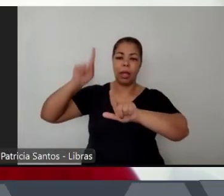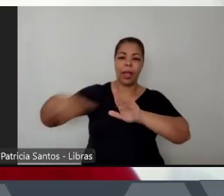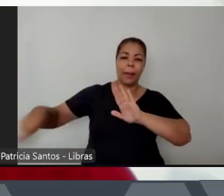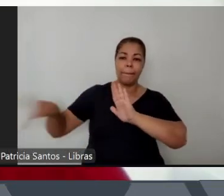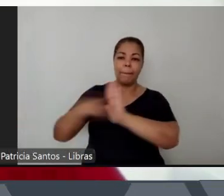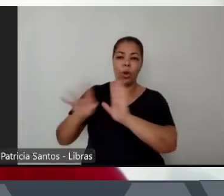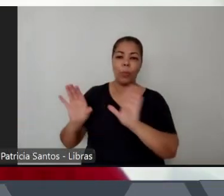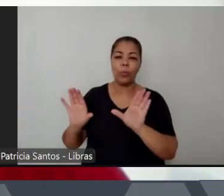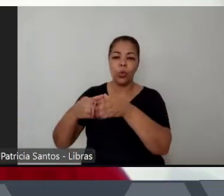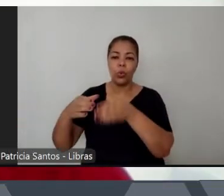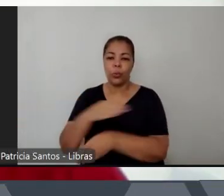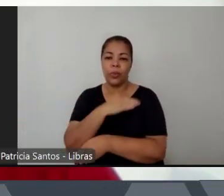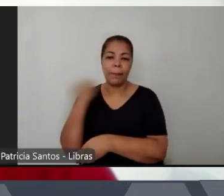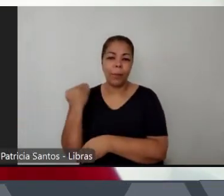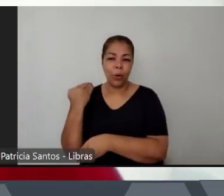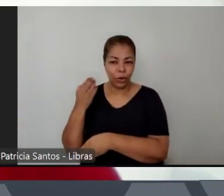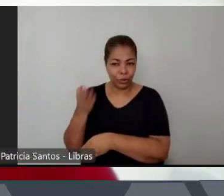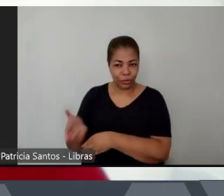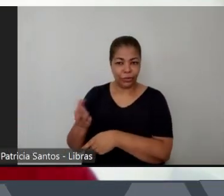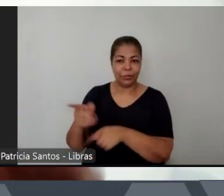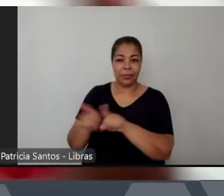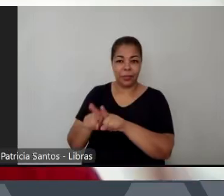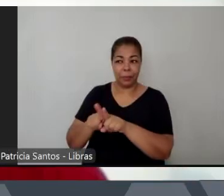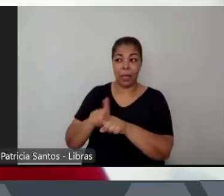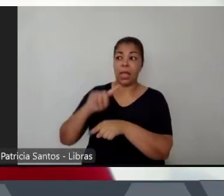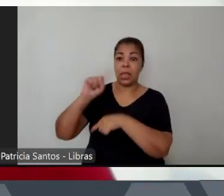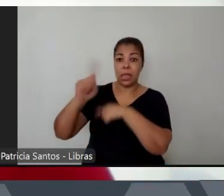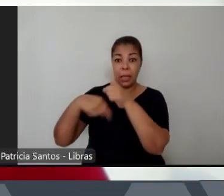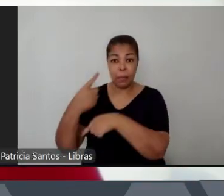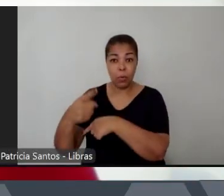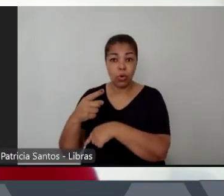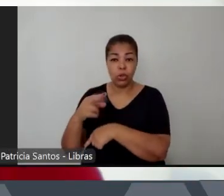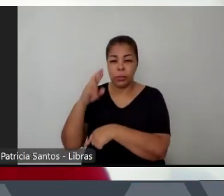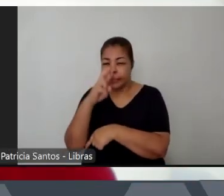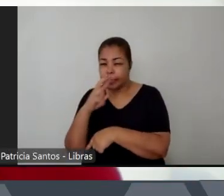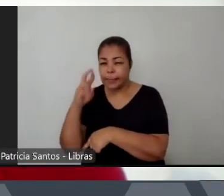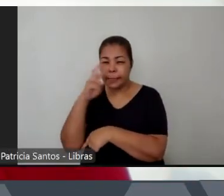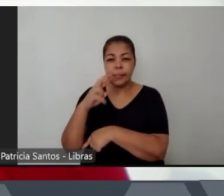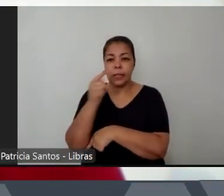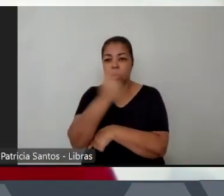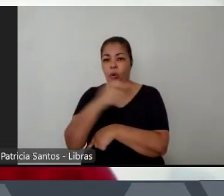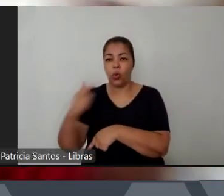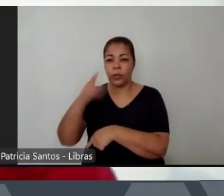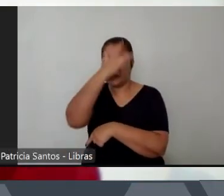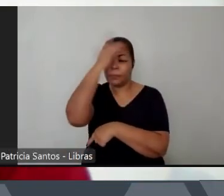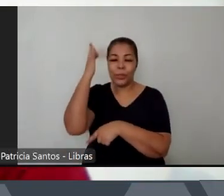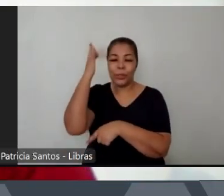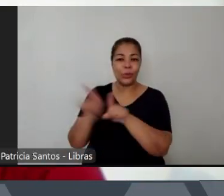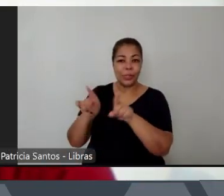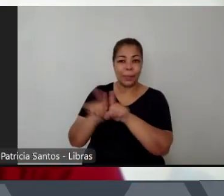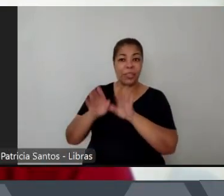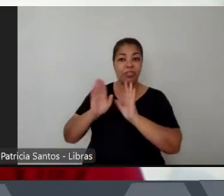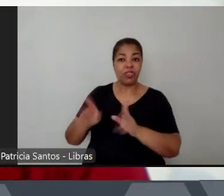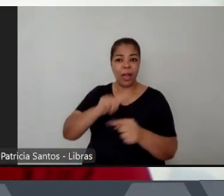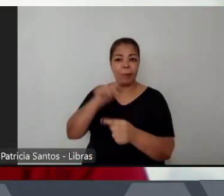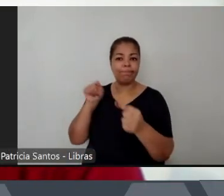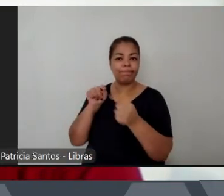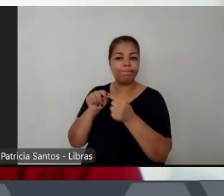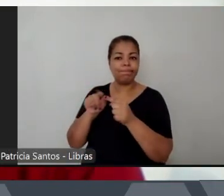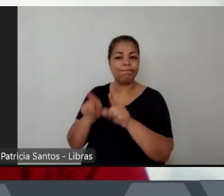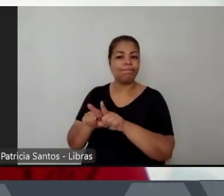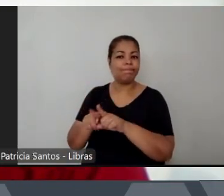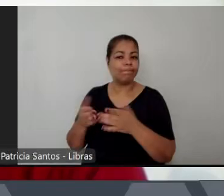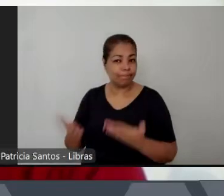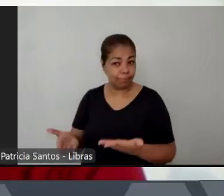listavam, inclusive, os próximos que iriam morrer. Isso foi uma febre nos jornais. Os Esquadrões da Morte vêm para São Paulo